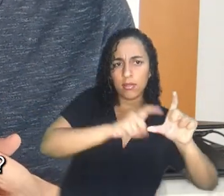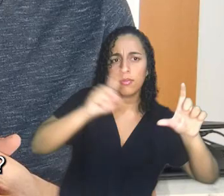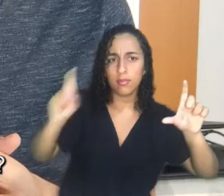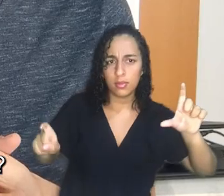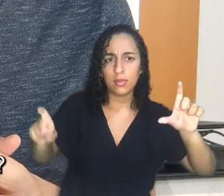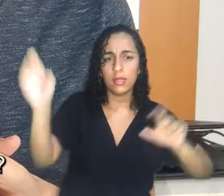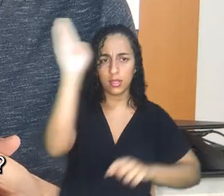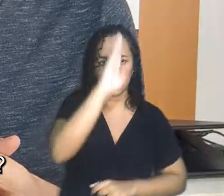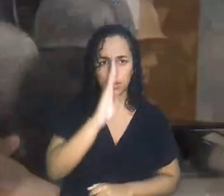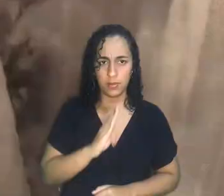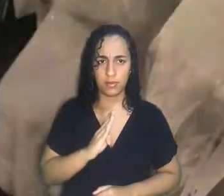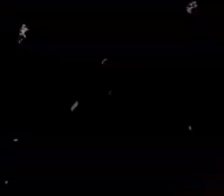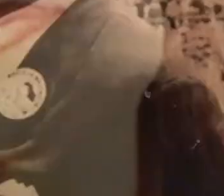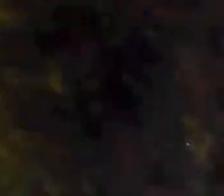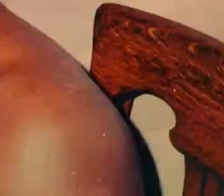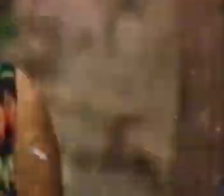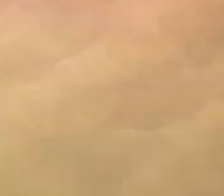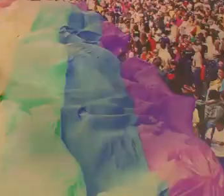movimento de independência?